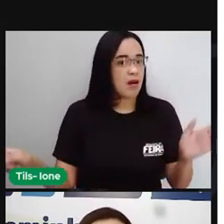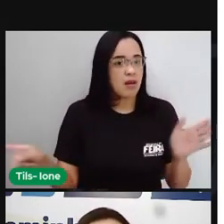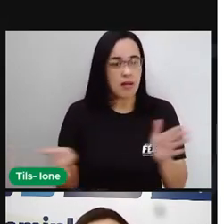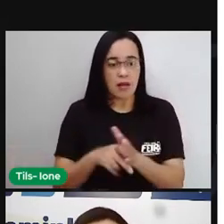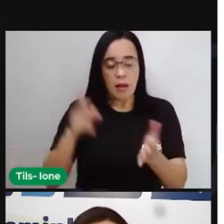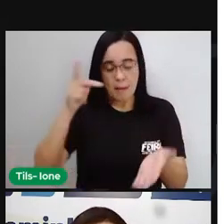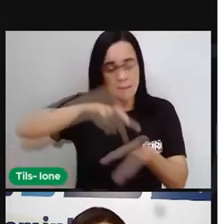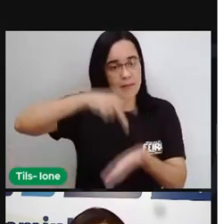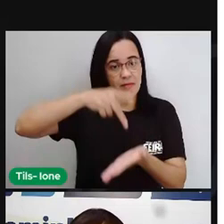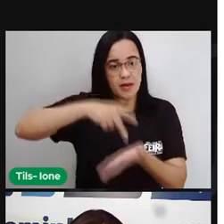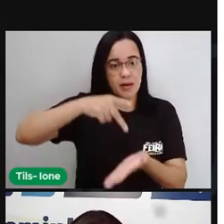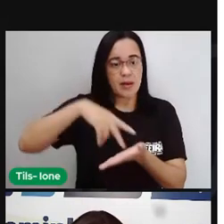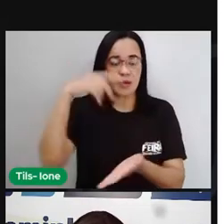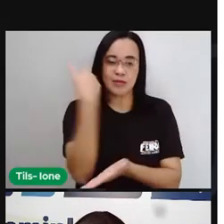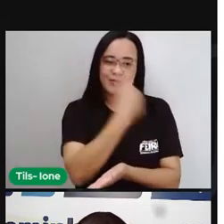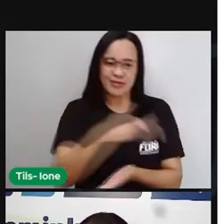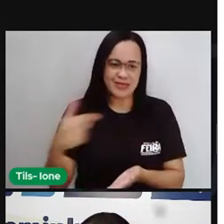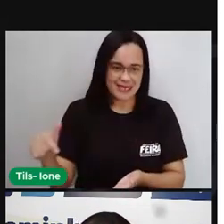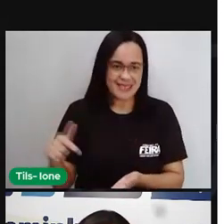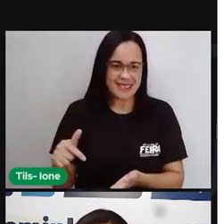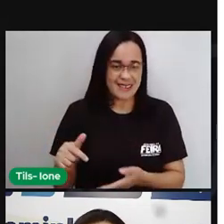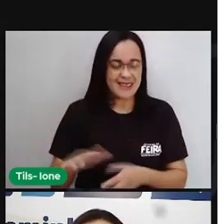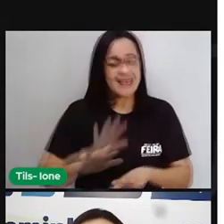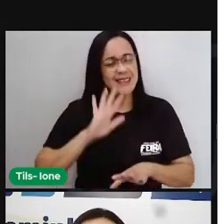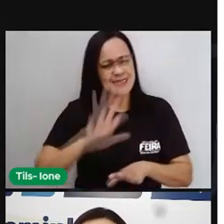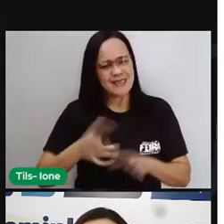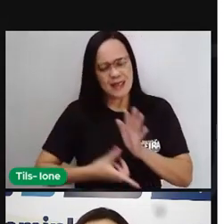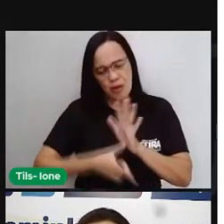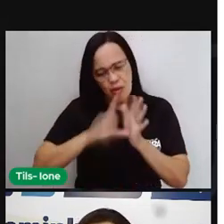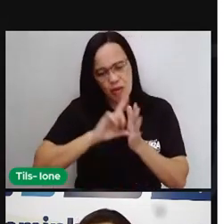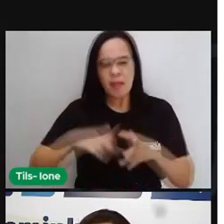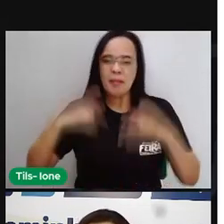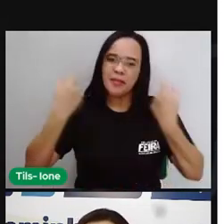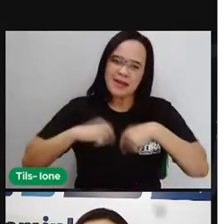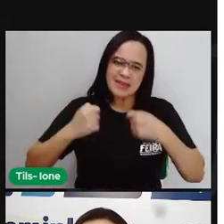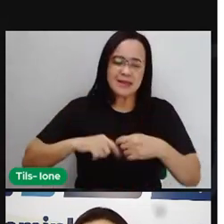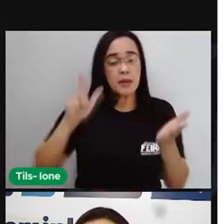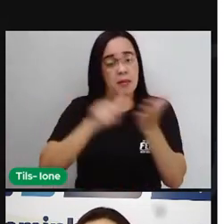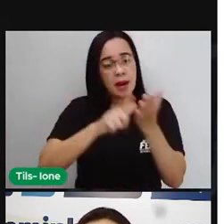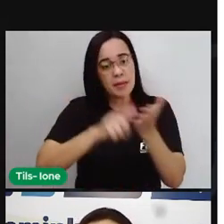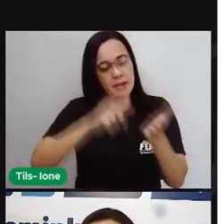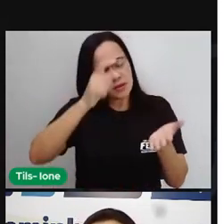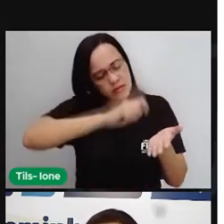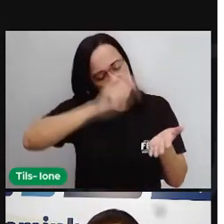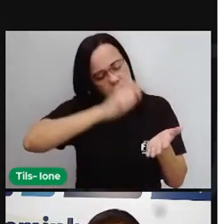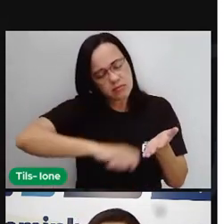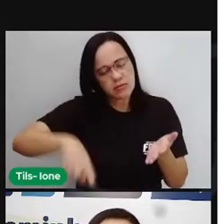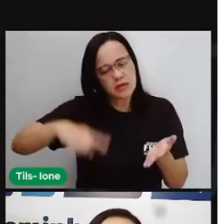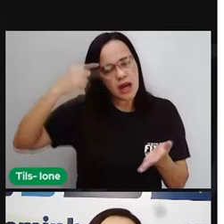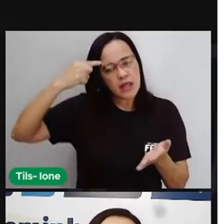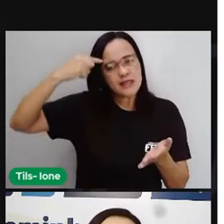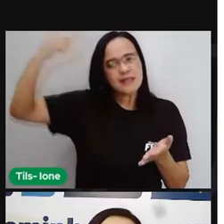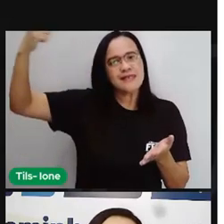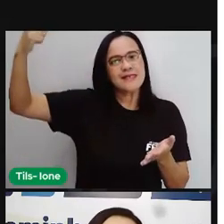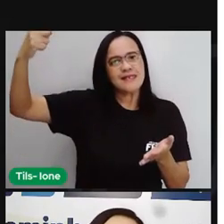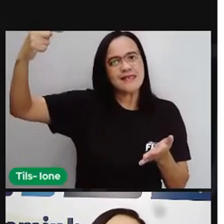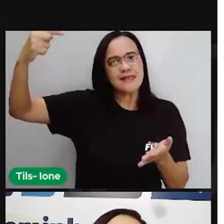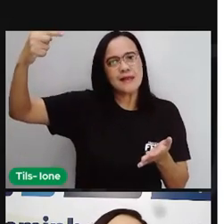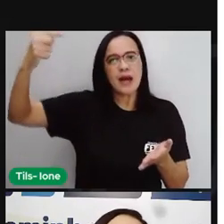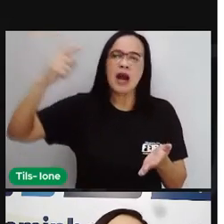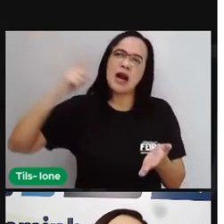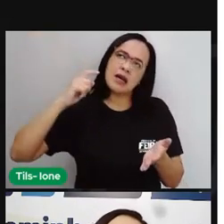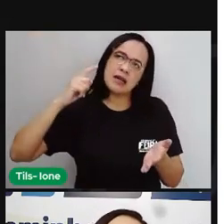A gente precisa então começar um rascunho, não é? Anotar as ideias, aquilo que vai surgindo no nosso